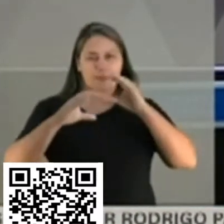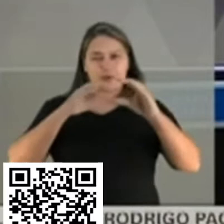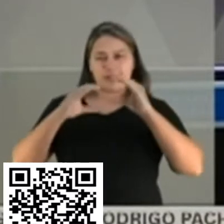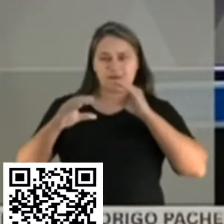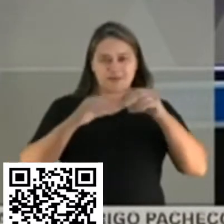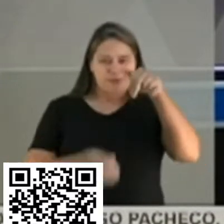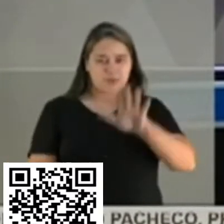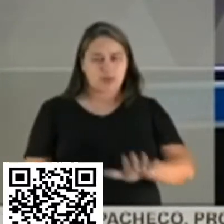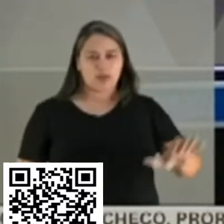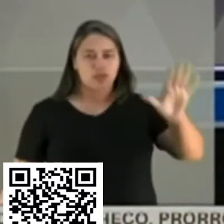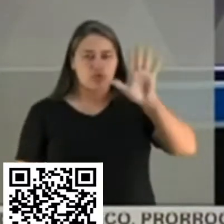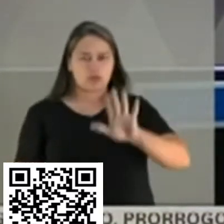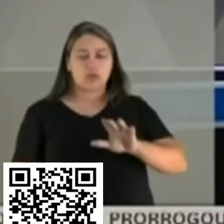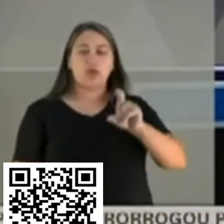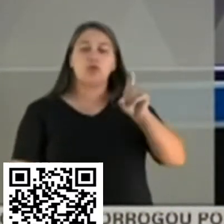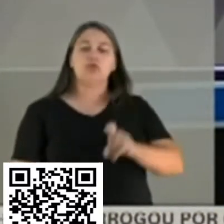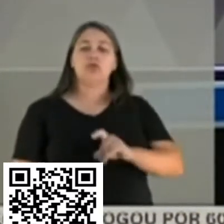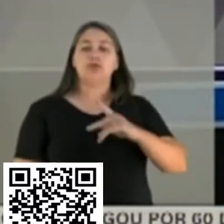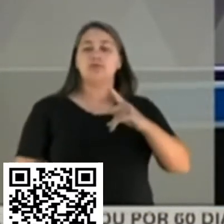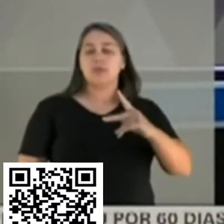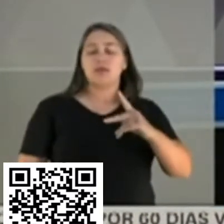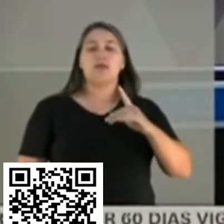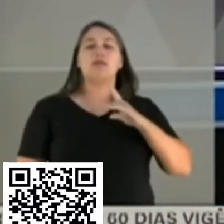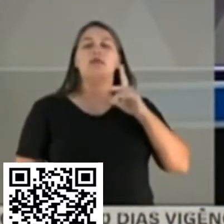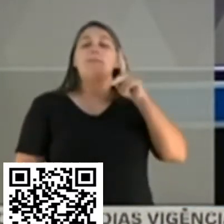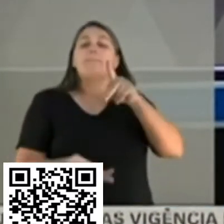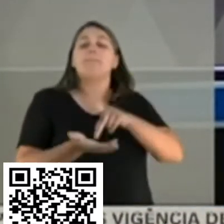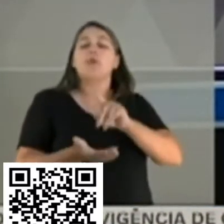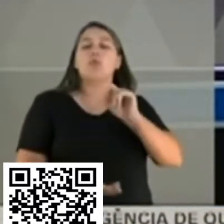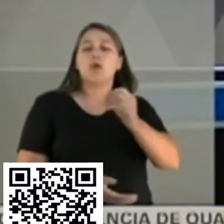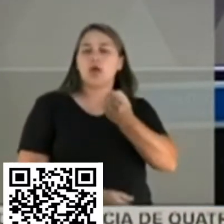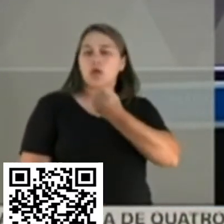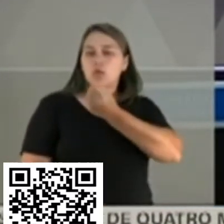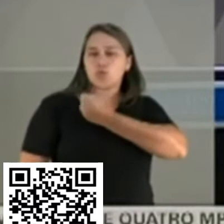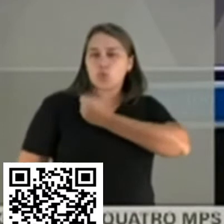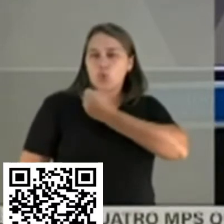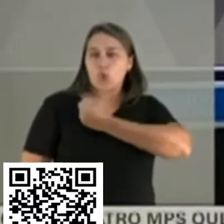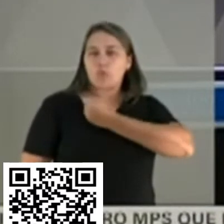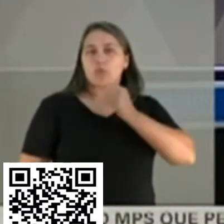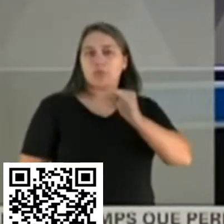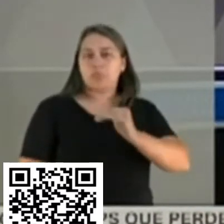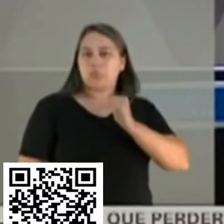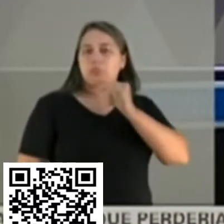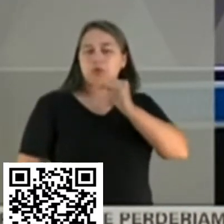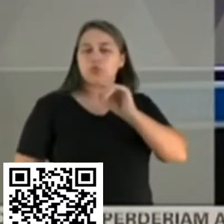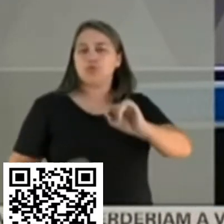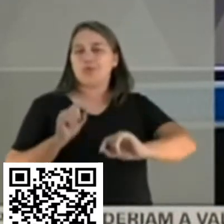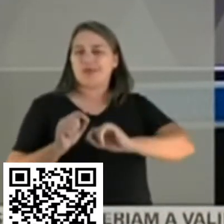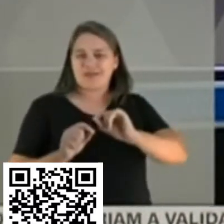Nacional da XP, registra números superlativos de